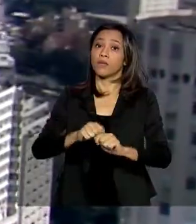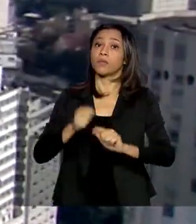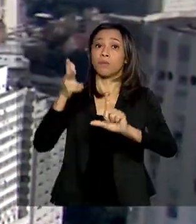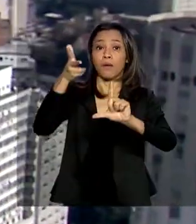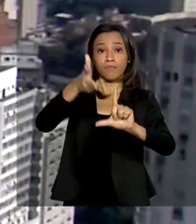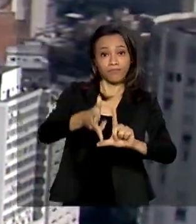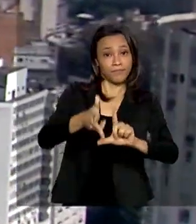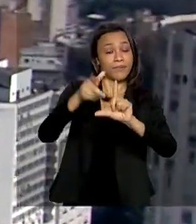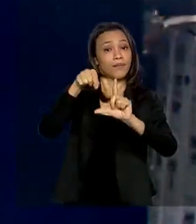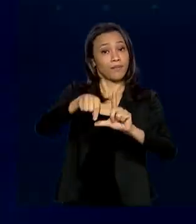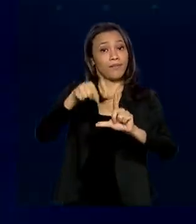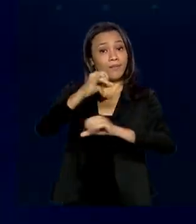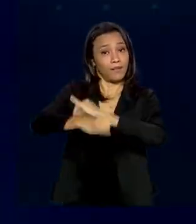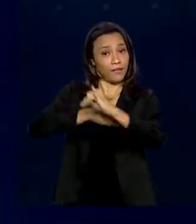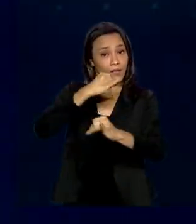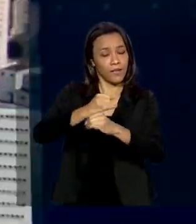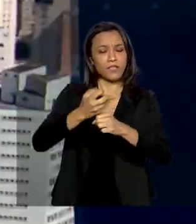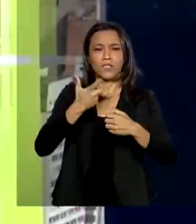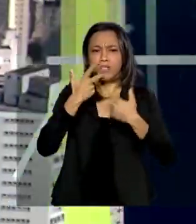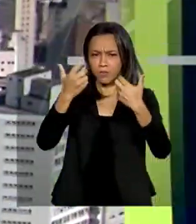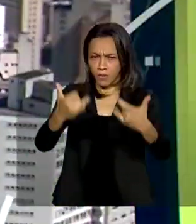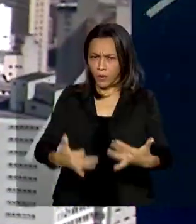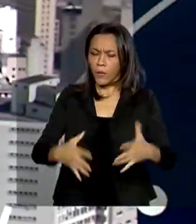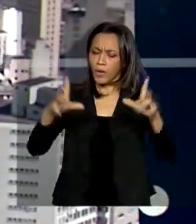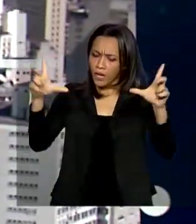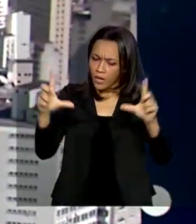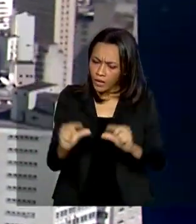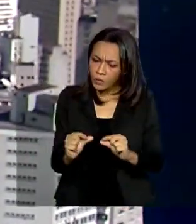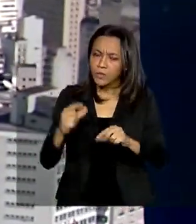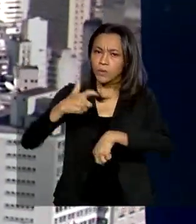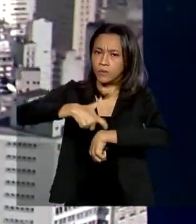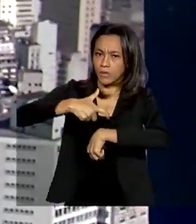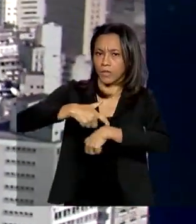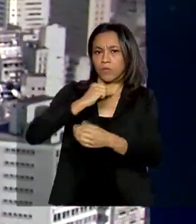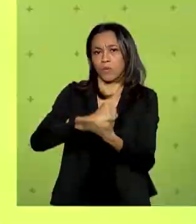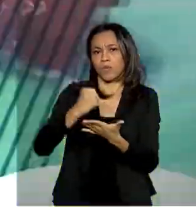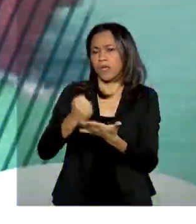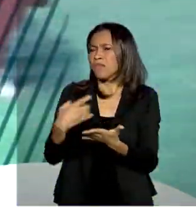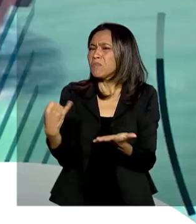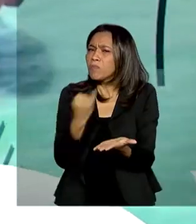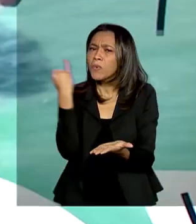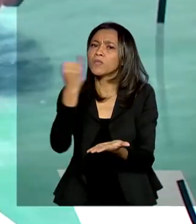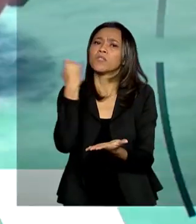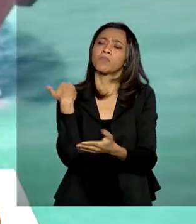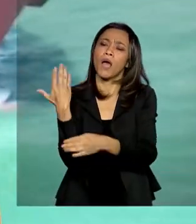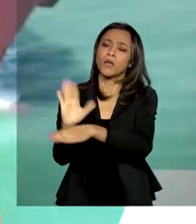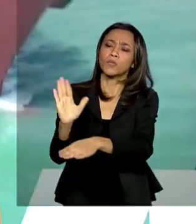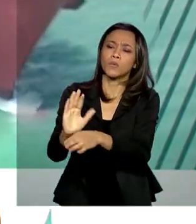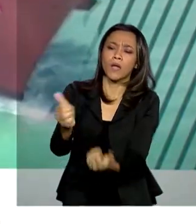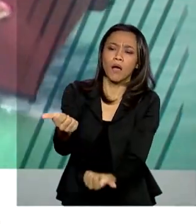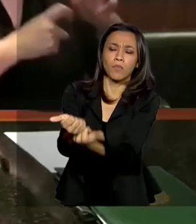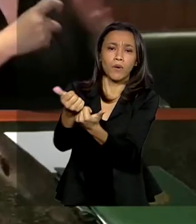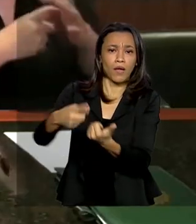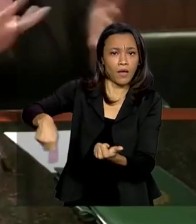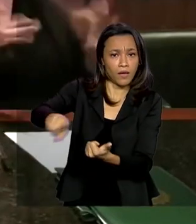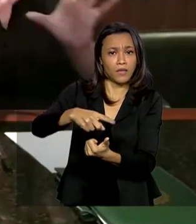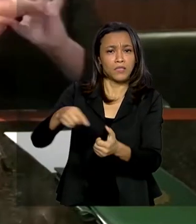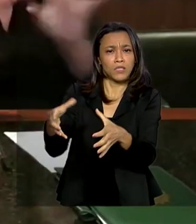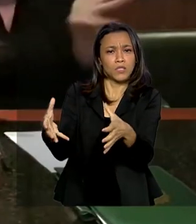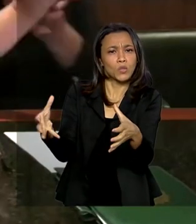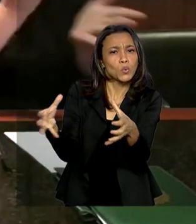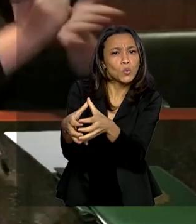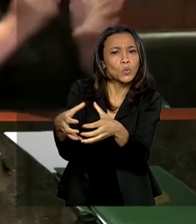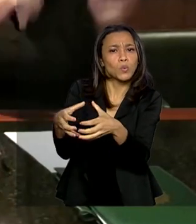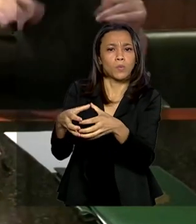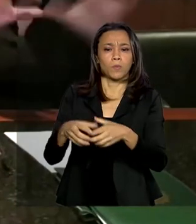e afirmou que a redução do tempo de contrato é importante para ajudar os times menores a sobreviverem na crise. Essa